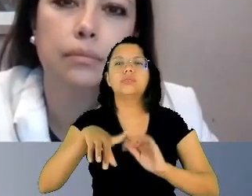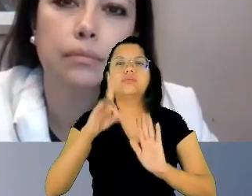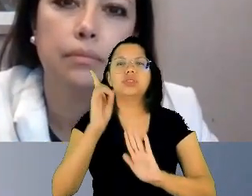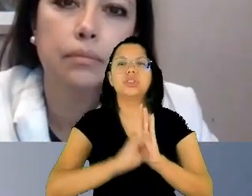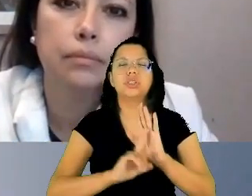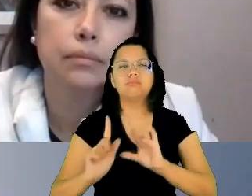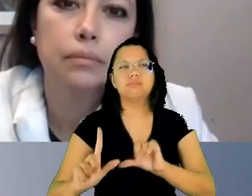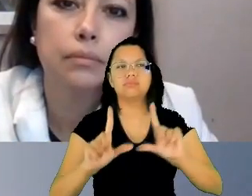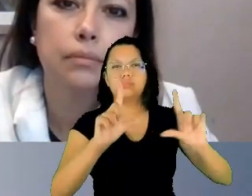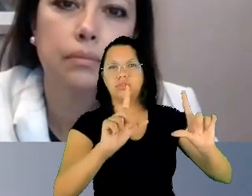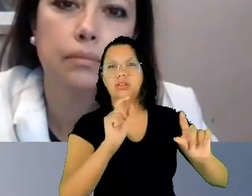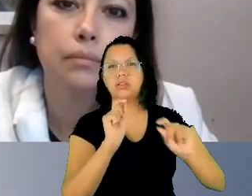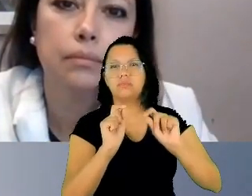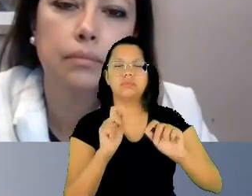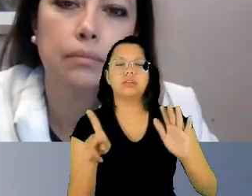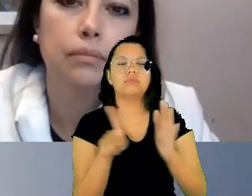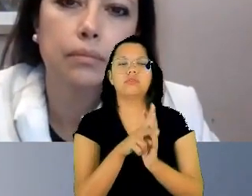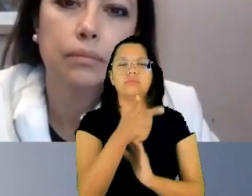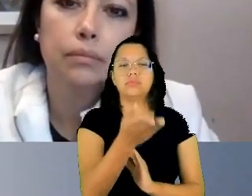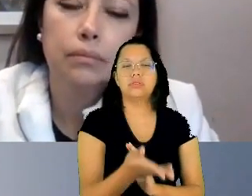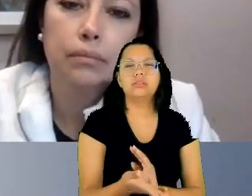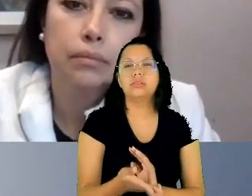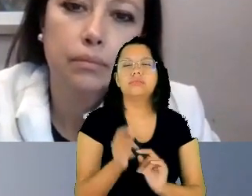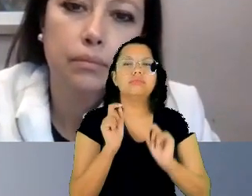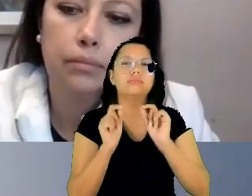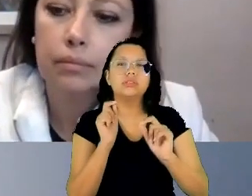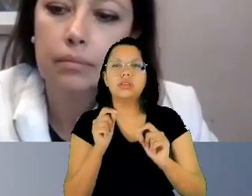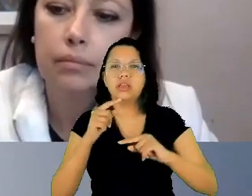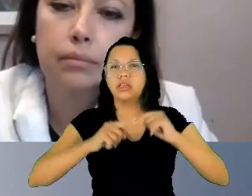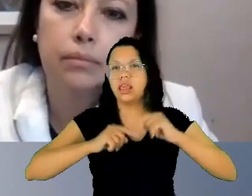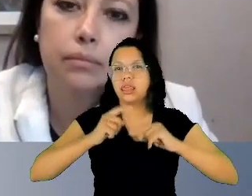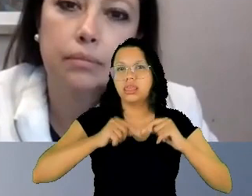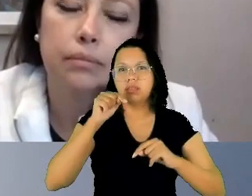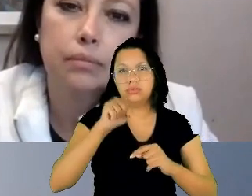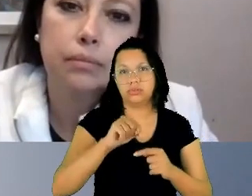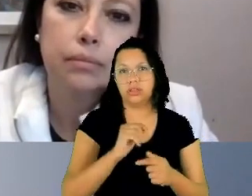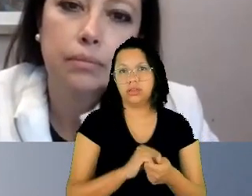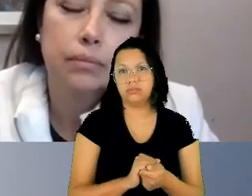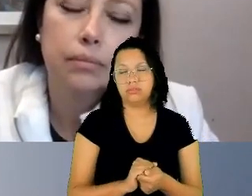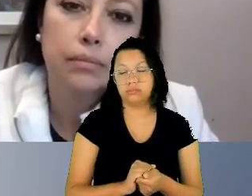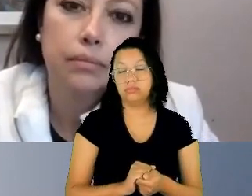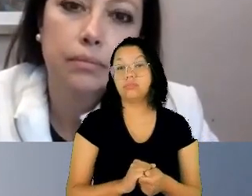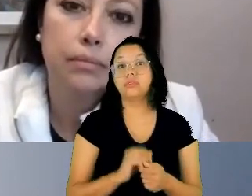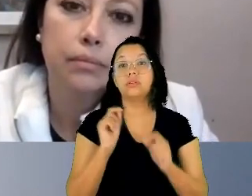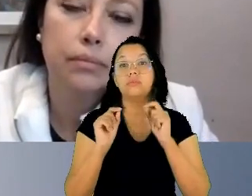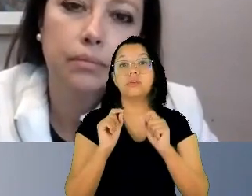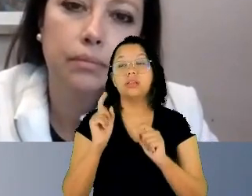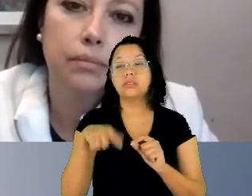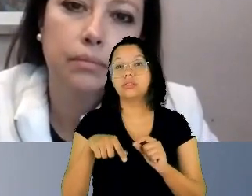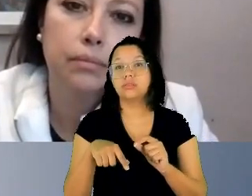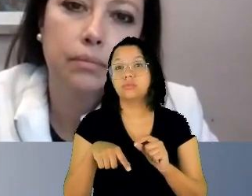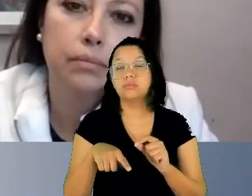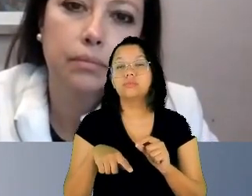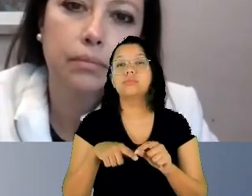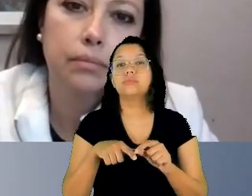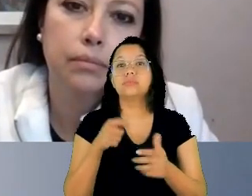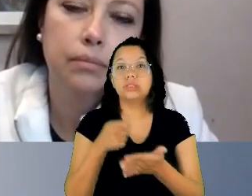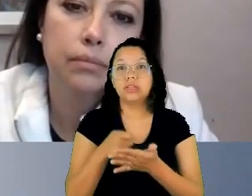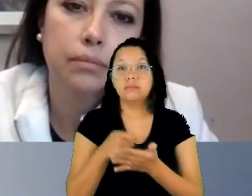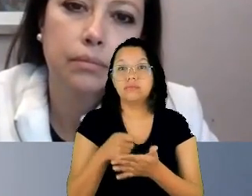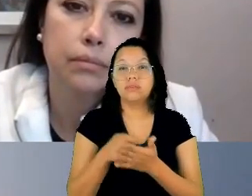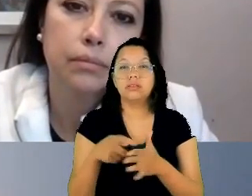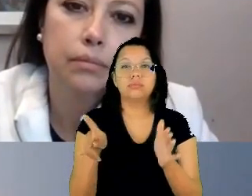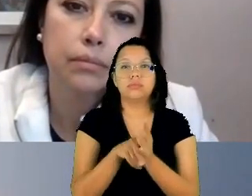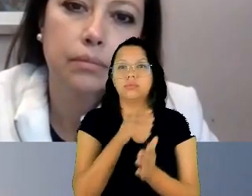seus componentes e elementos e, por sua vez, quais são os deveres estatais. Nós, mulheres, temos o direito a uma vida